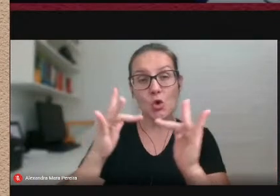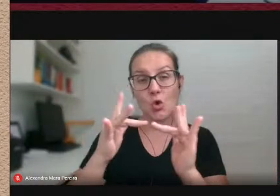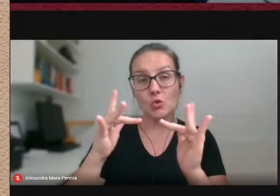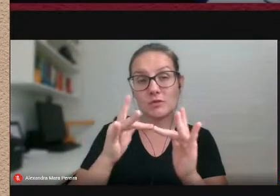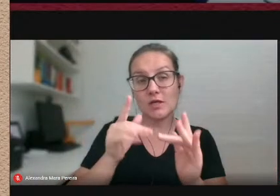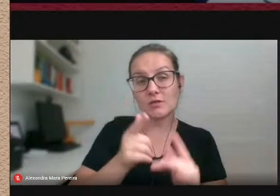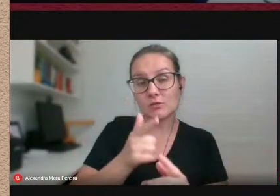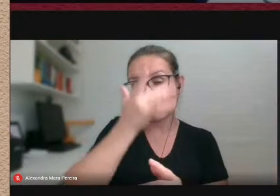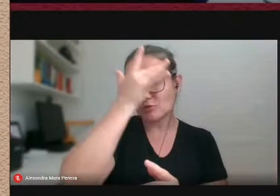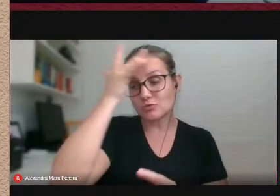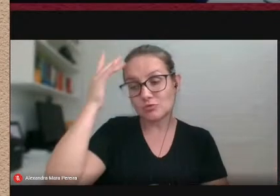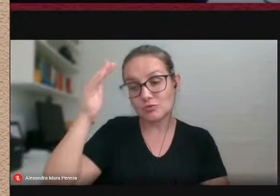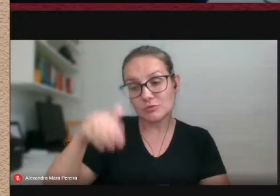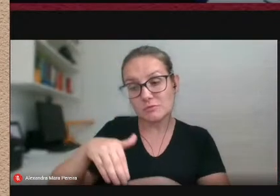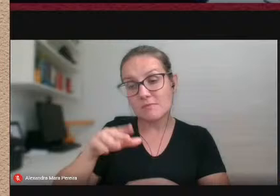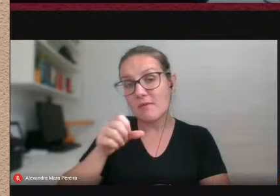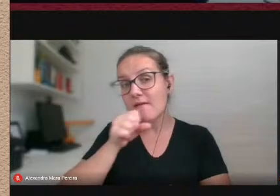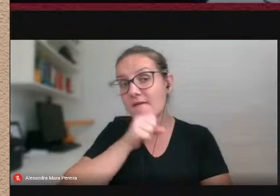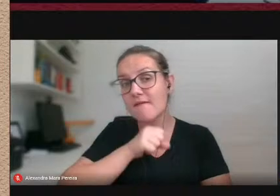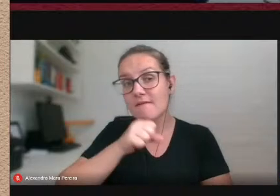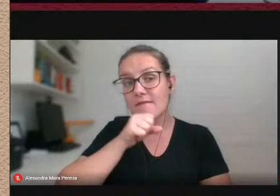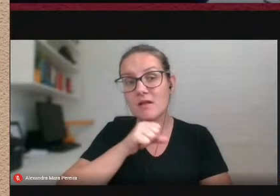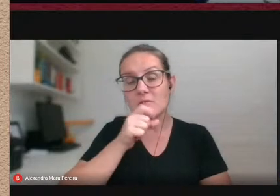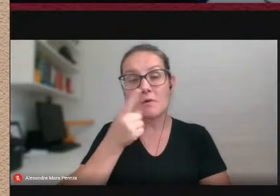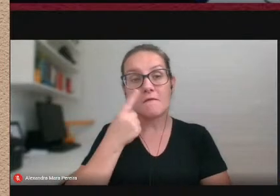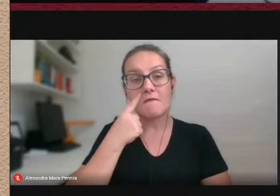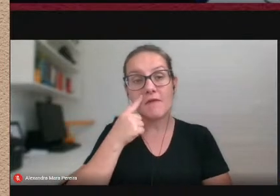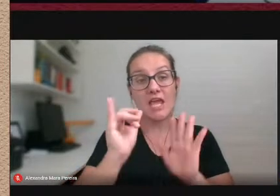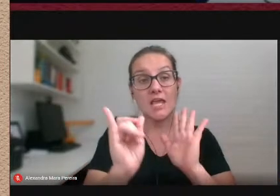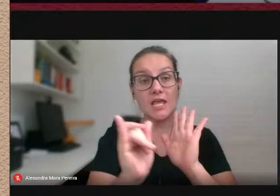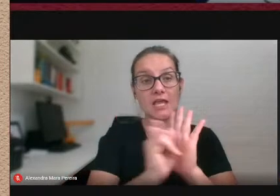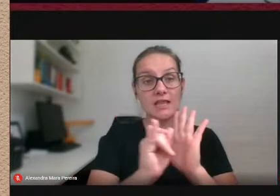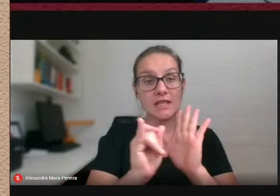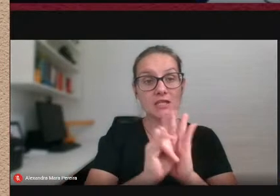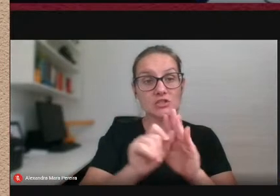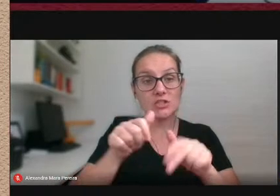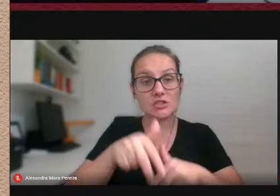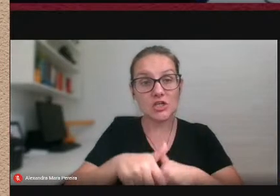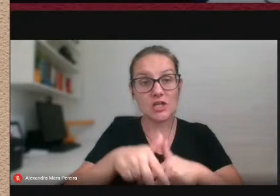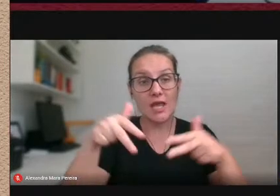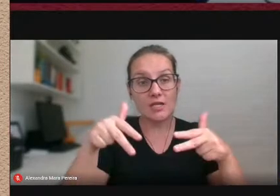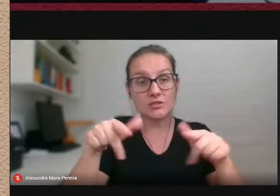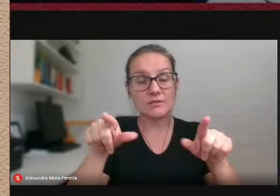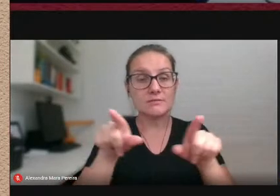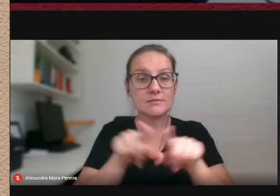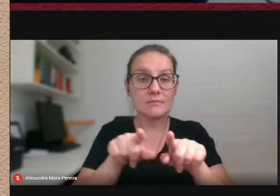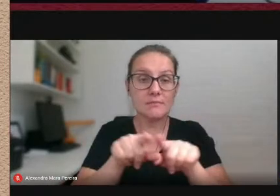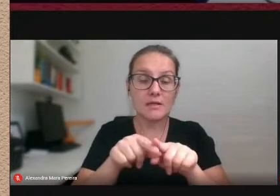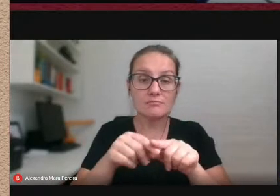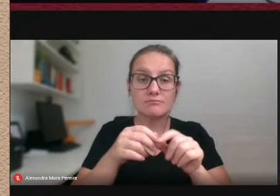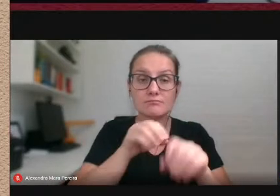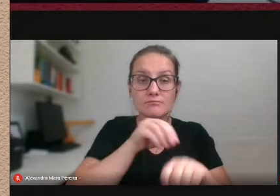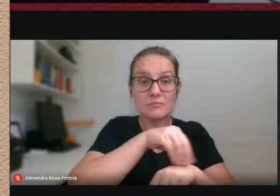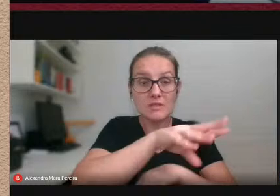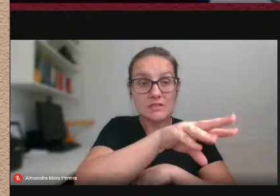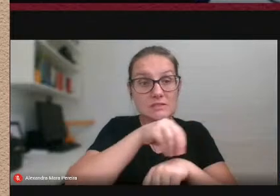busca de fortalecer sua identidade étnica e garantir a transmissão de sua própria cultura